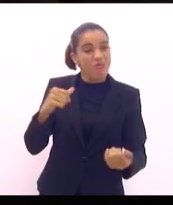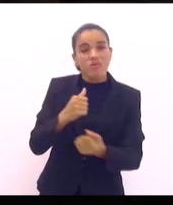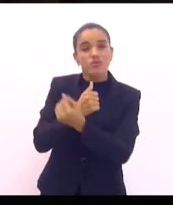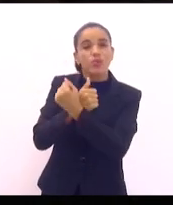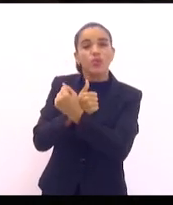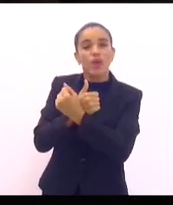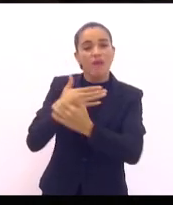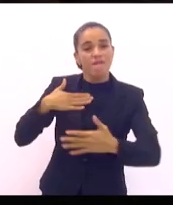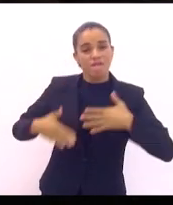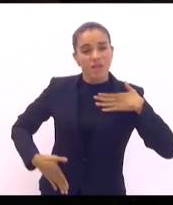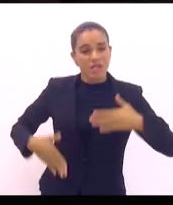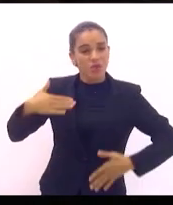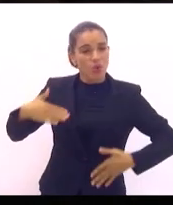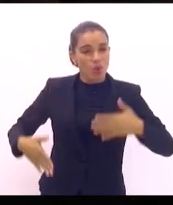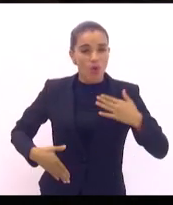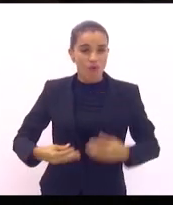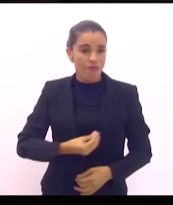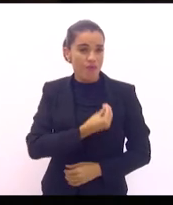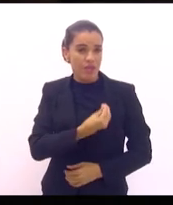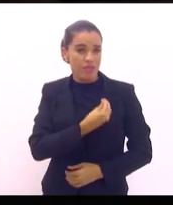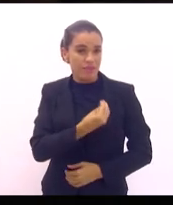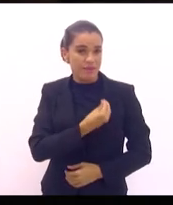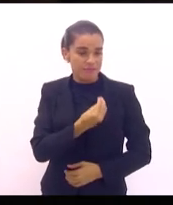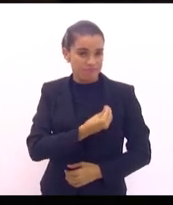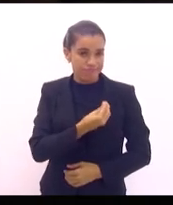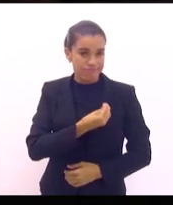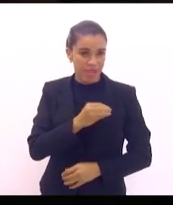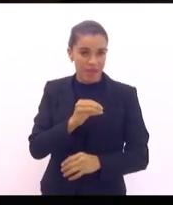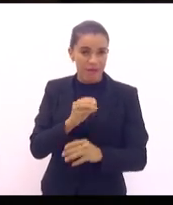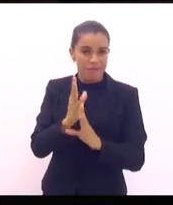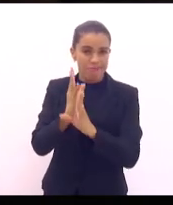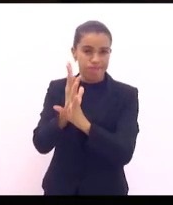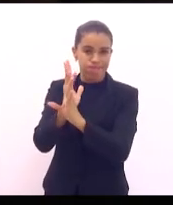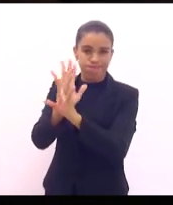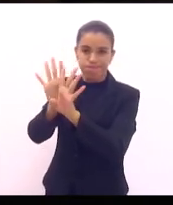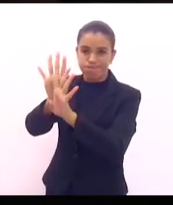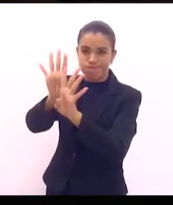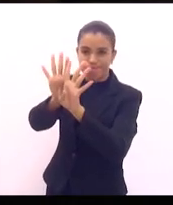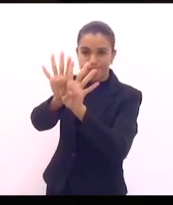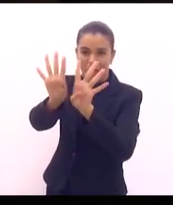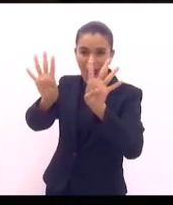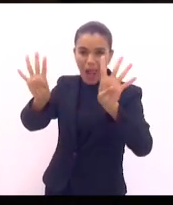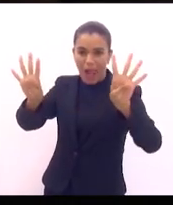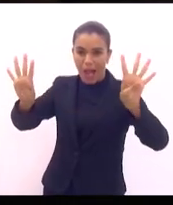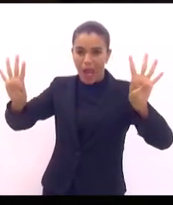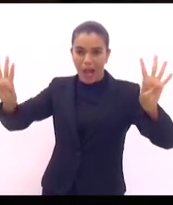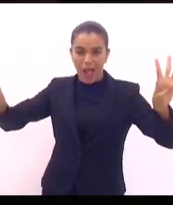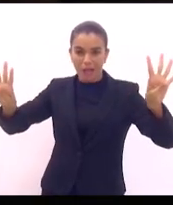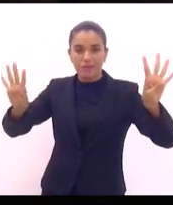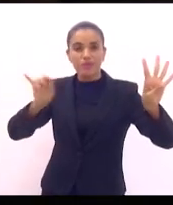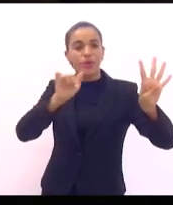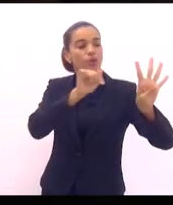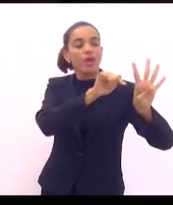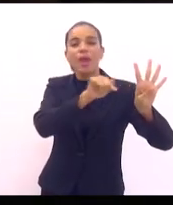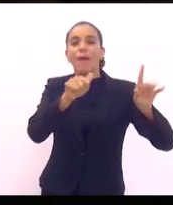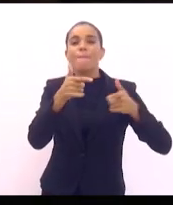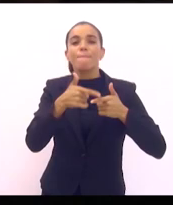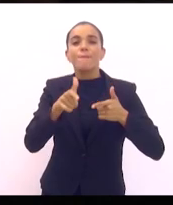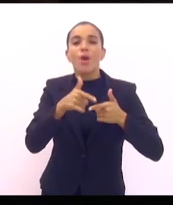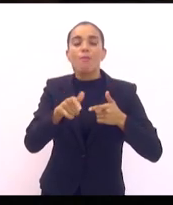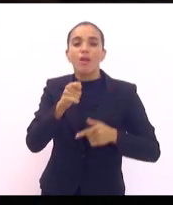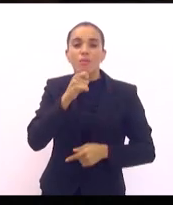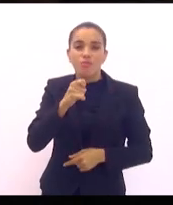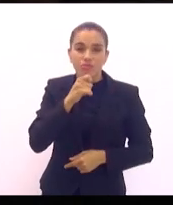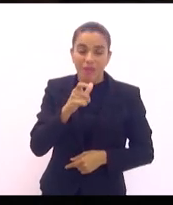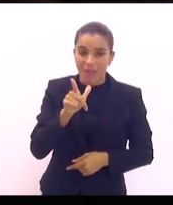além do mais, parte dessas pessoas, ou quase todas sem exceção, estão com problema de abastecimento